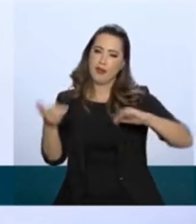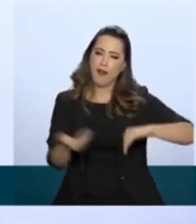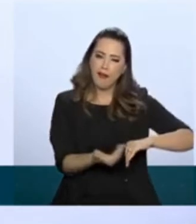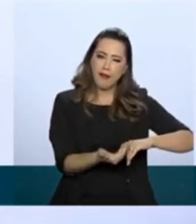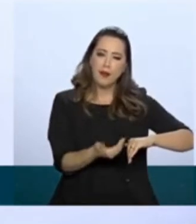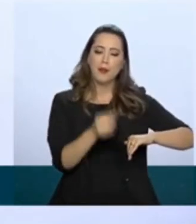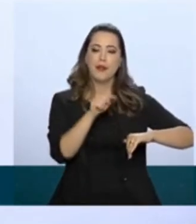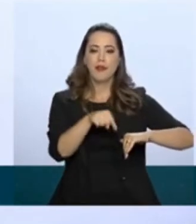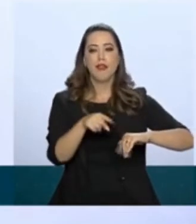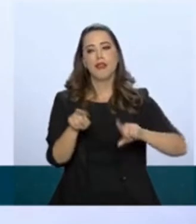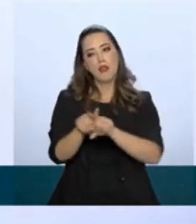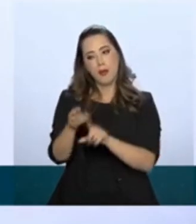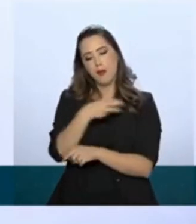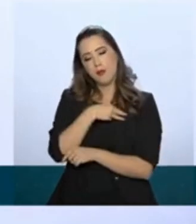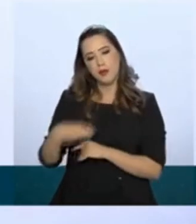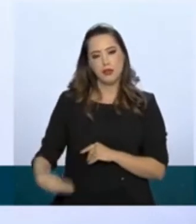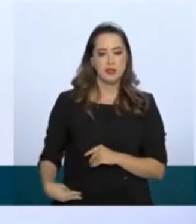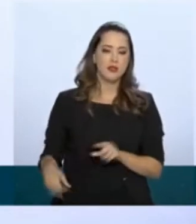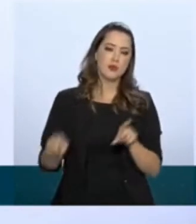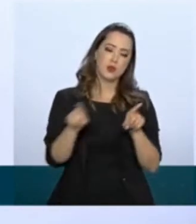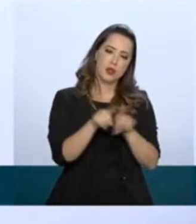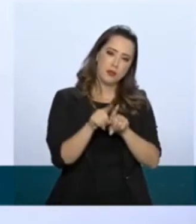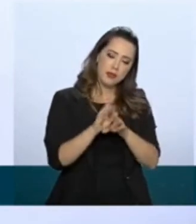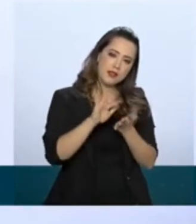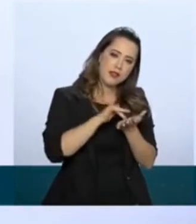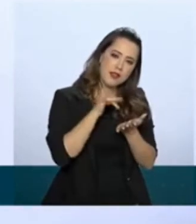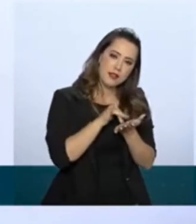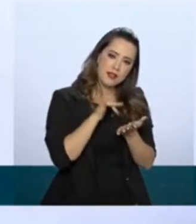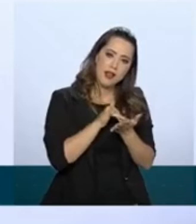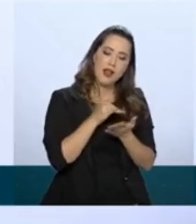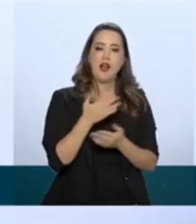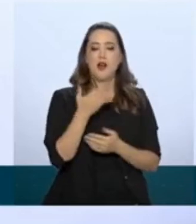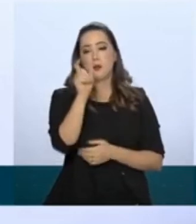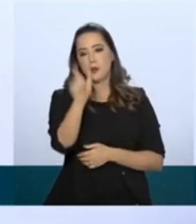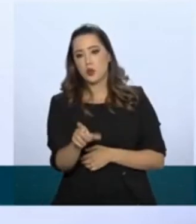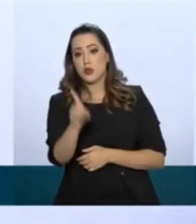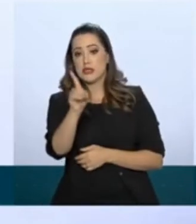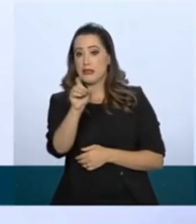ministros, secretários, DAS,